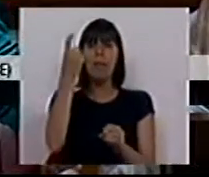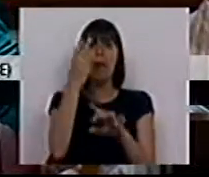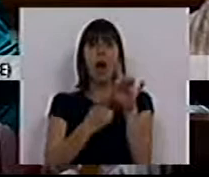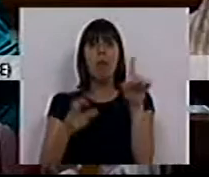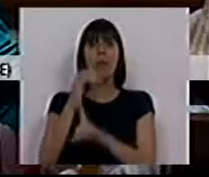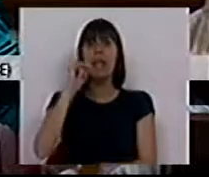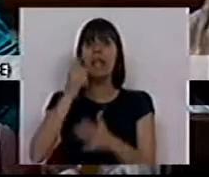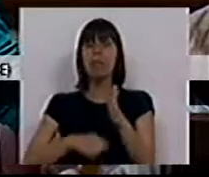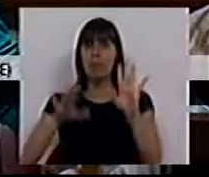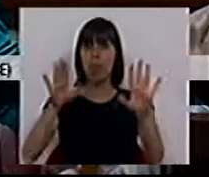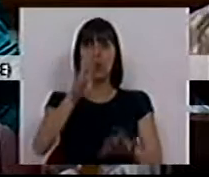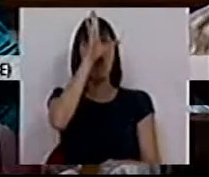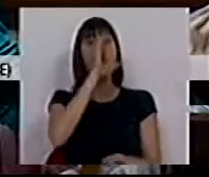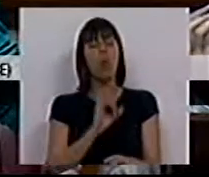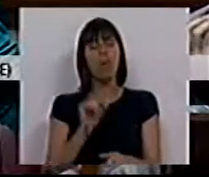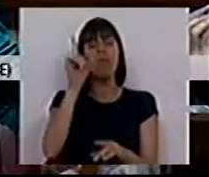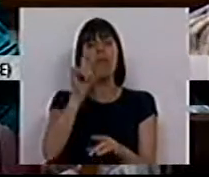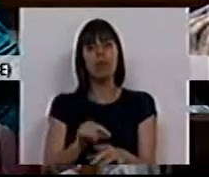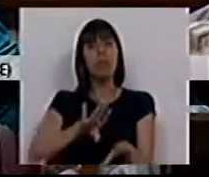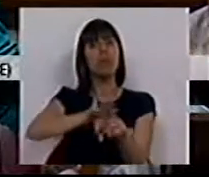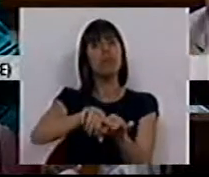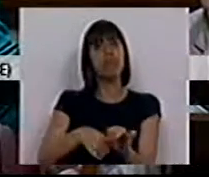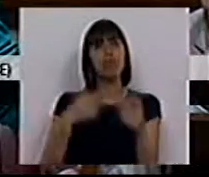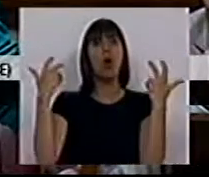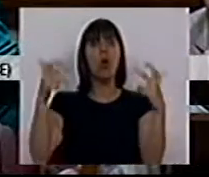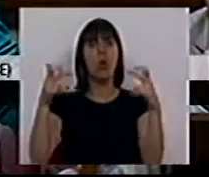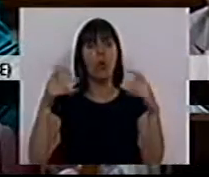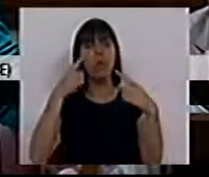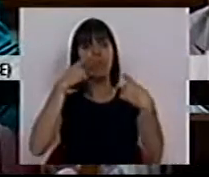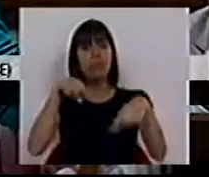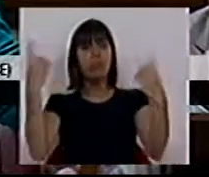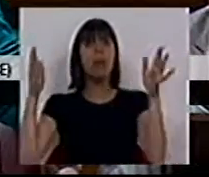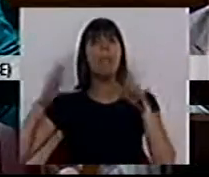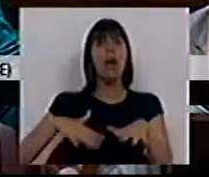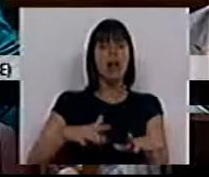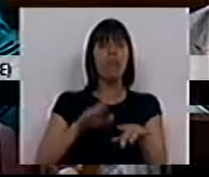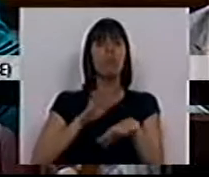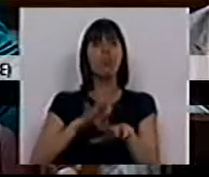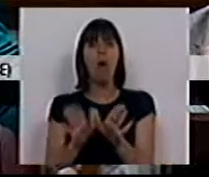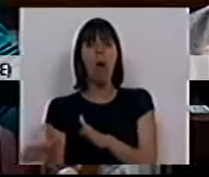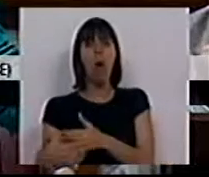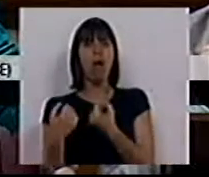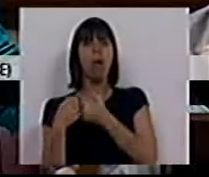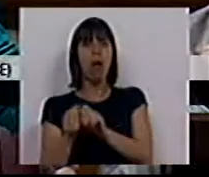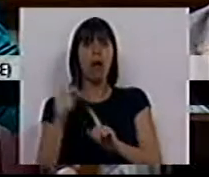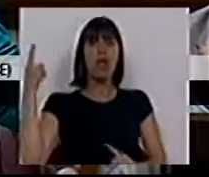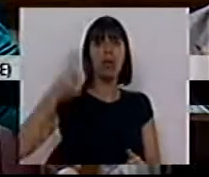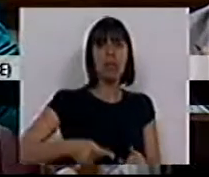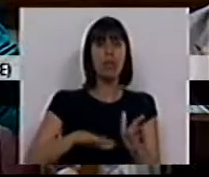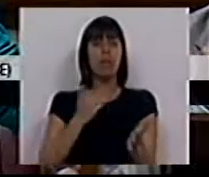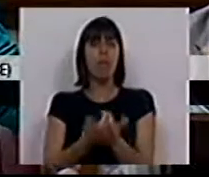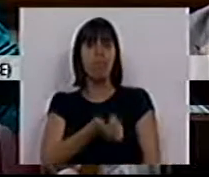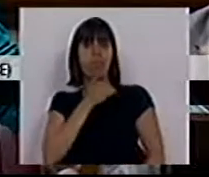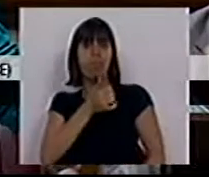aumento de impostos. O Governo que viu a TSU destruída nas ruas depois de manifestações foi pela porta do cavalo e impôs o que